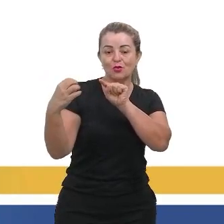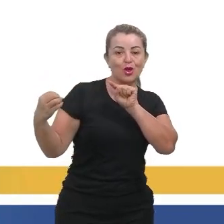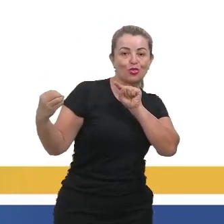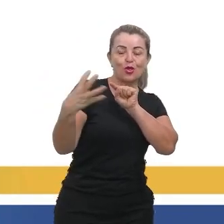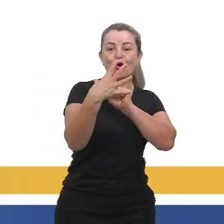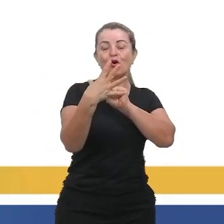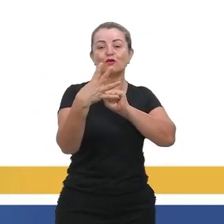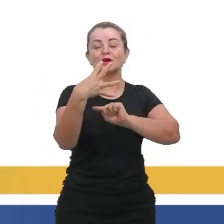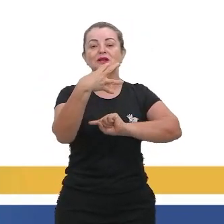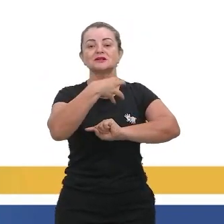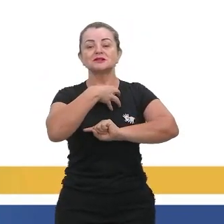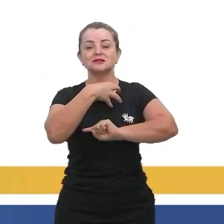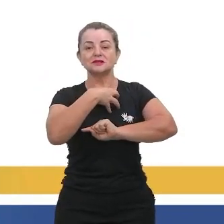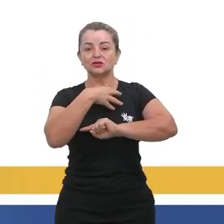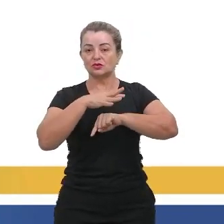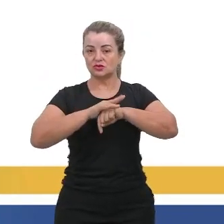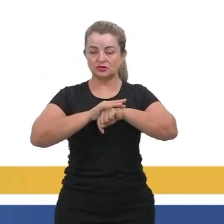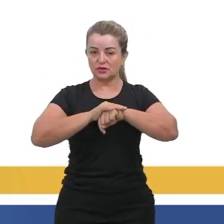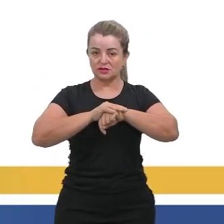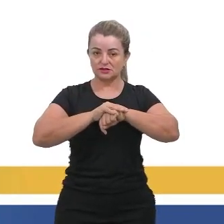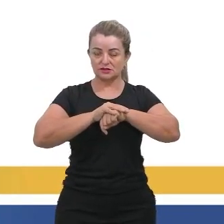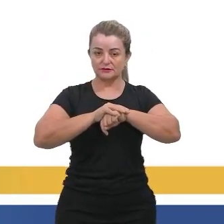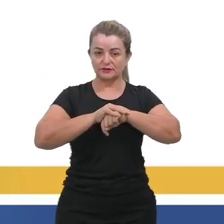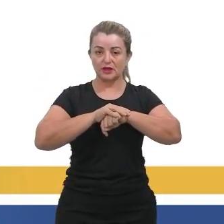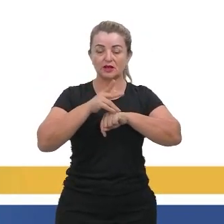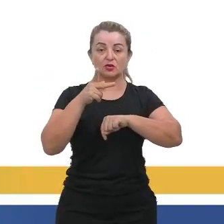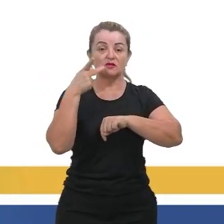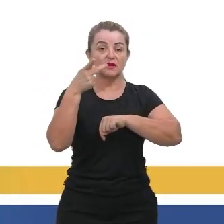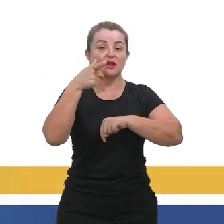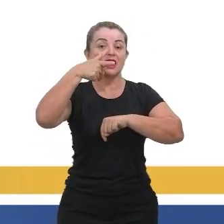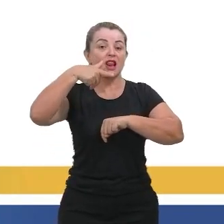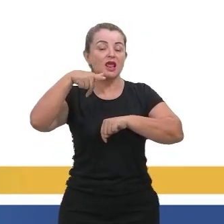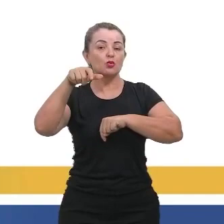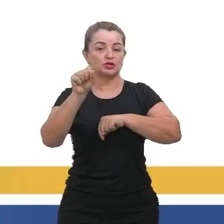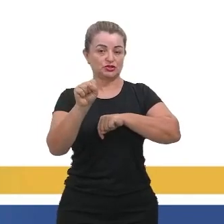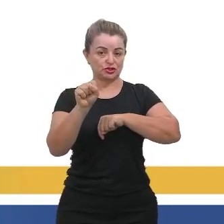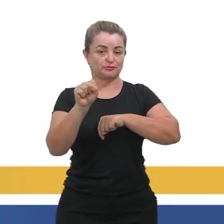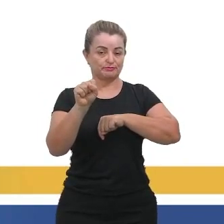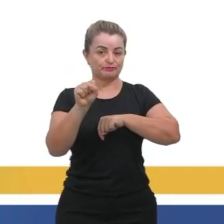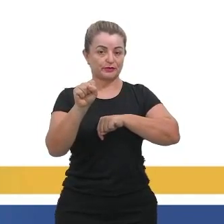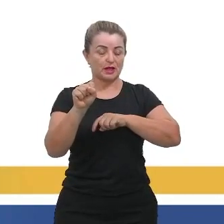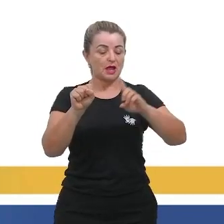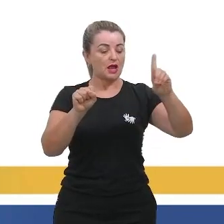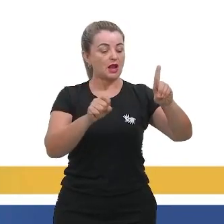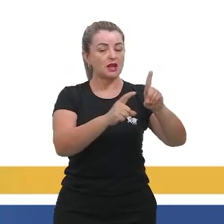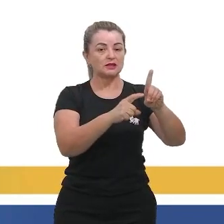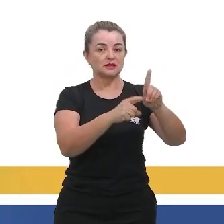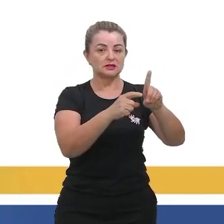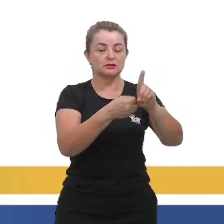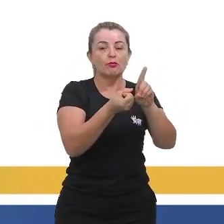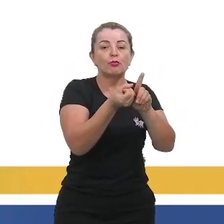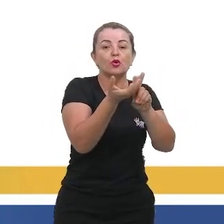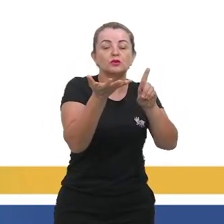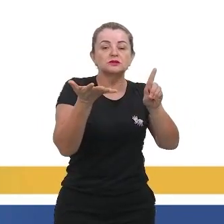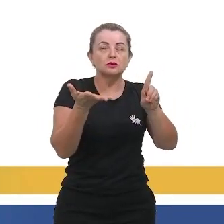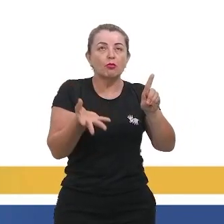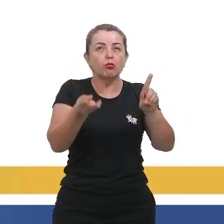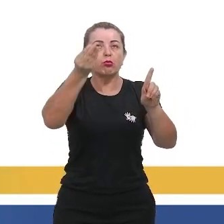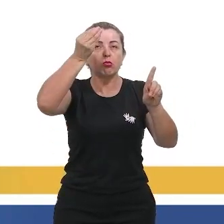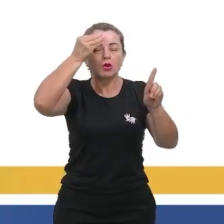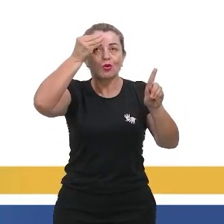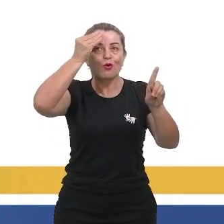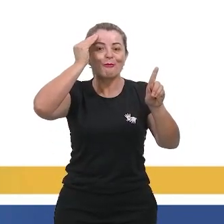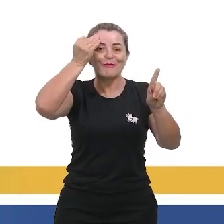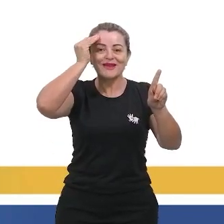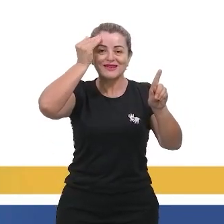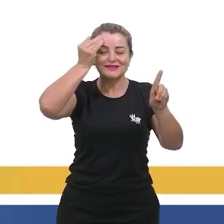sintomas. Então nós estamos falando de quê? De linguística. E letra D. Propiciaram melhor compreensão dos